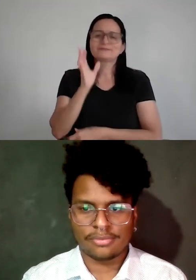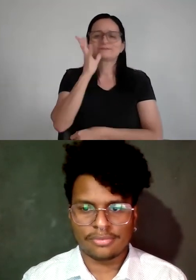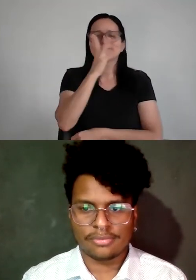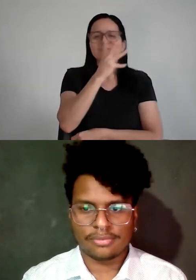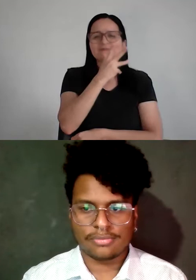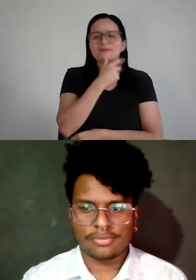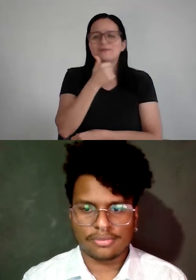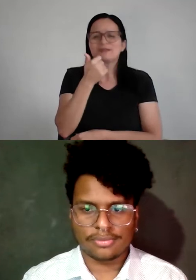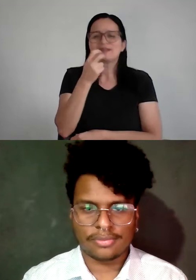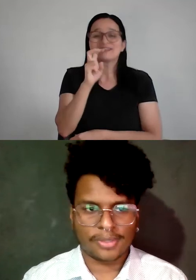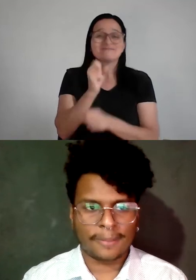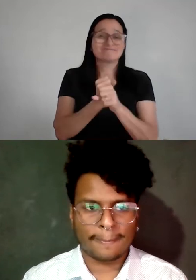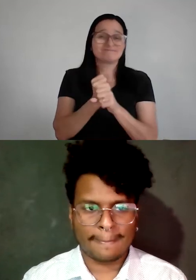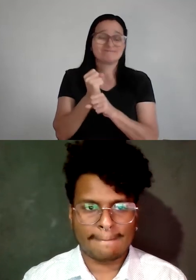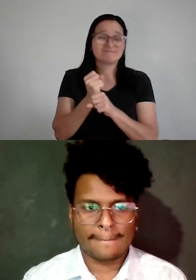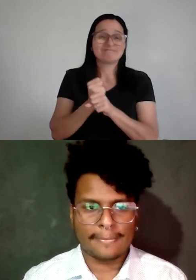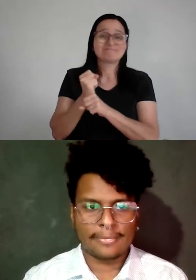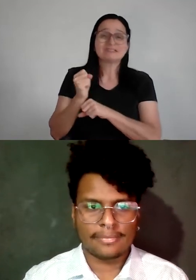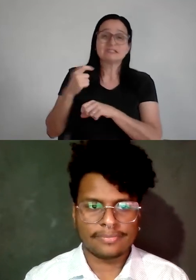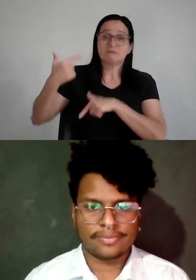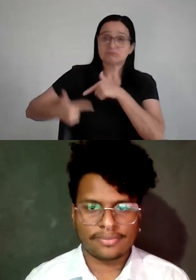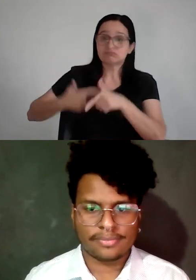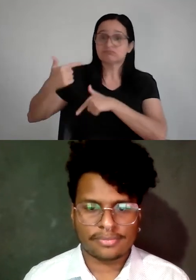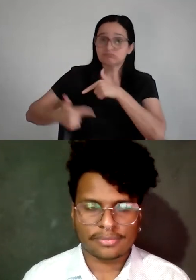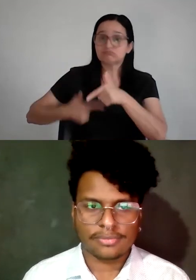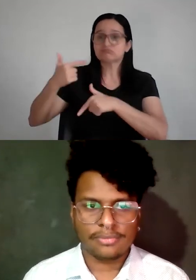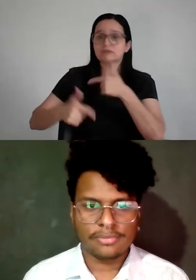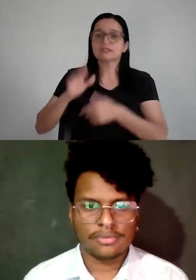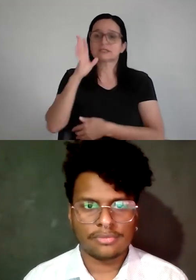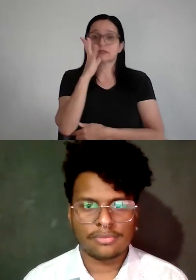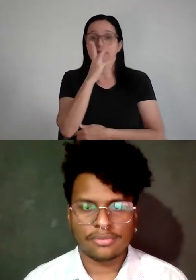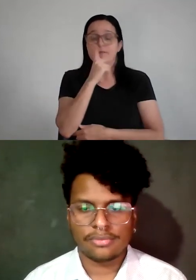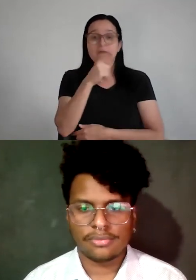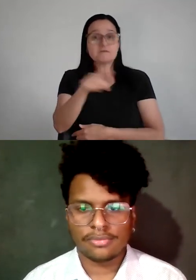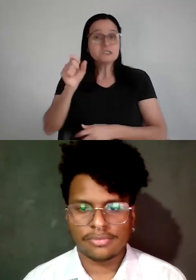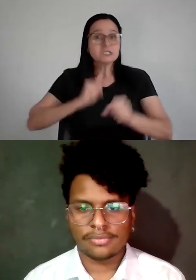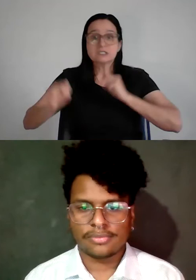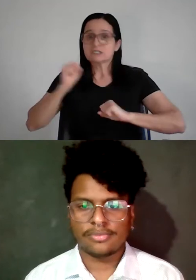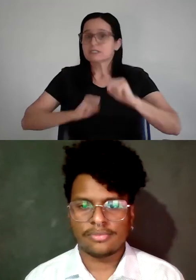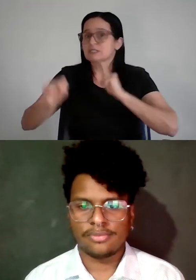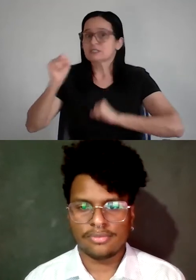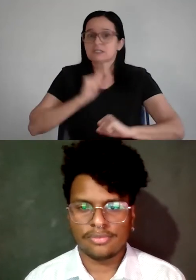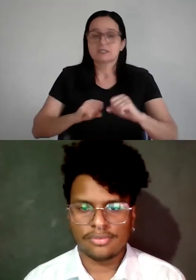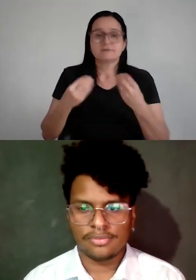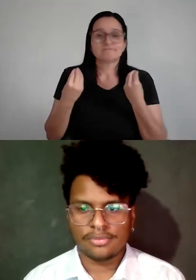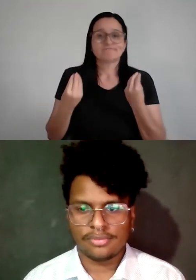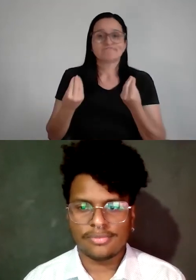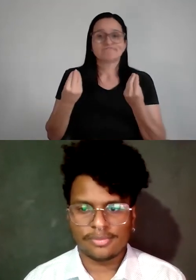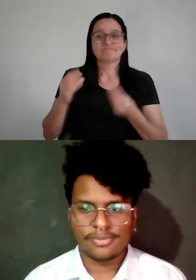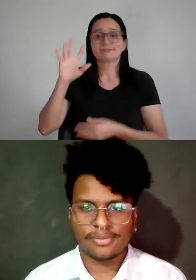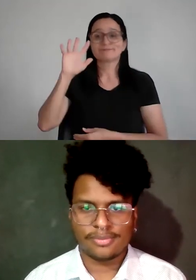senta aí e rala, porque vai demorar. Só que é uma geração muito ansiosa, aí eu não sei como é que resolve, tá no problema de fábrica,